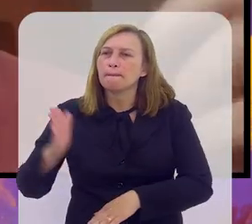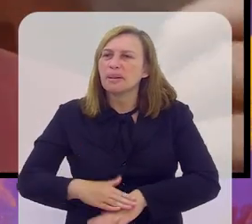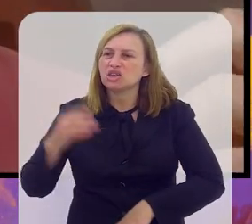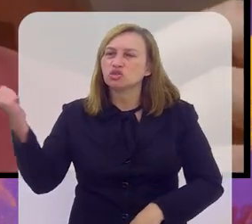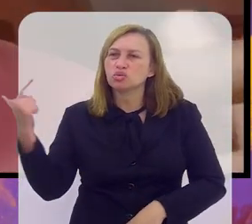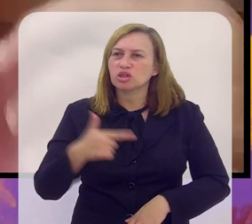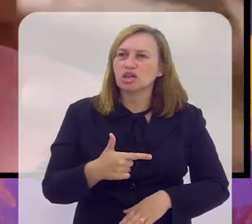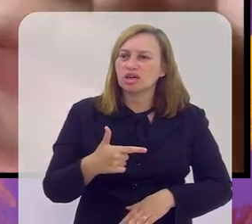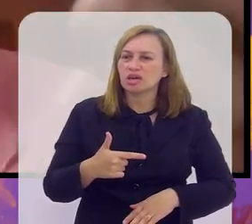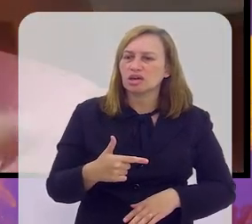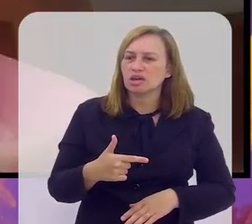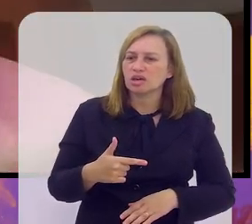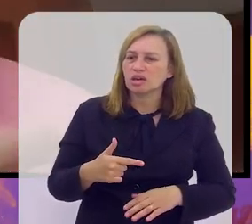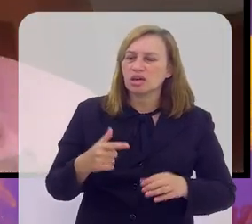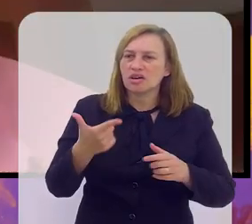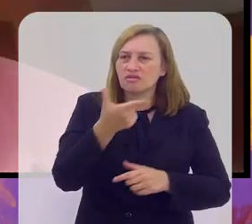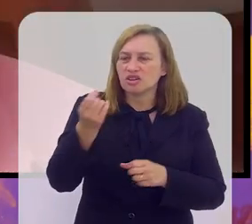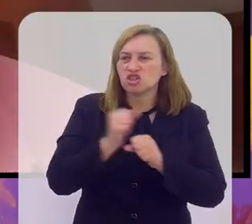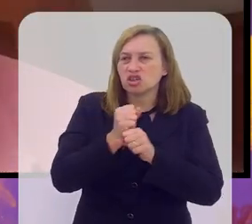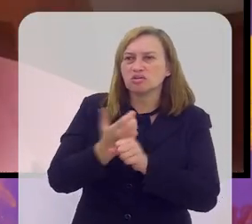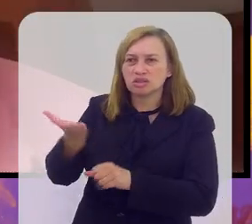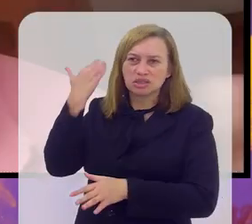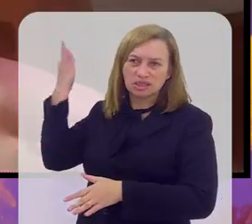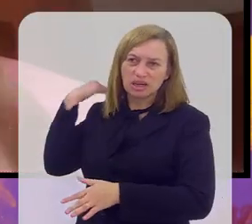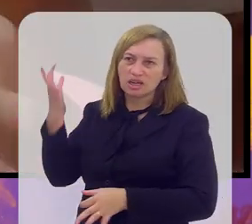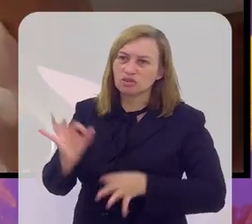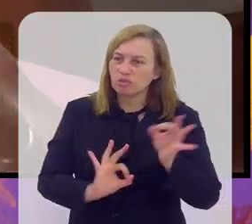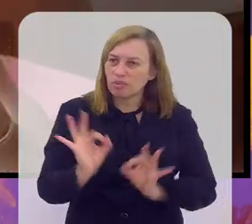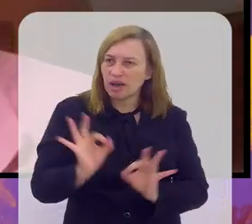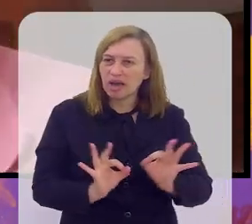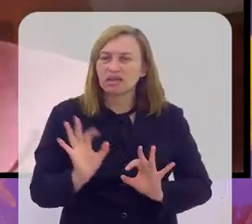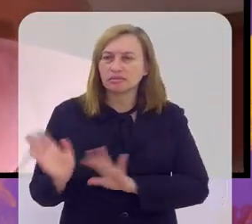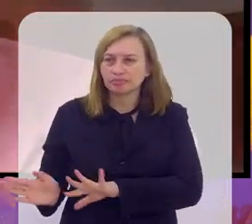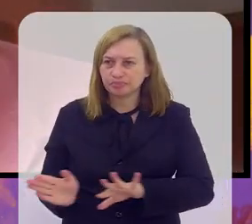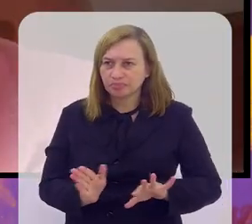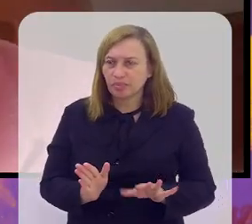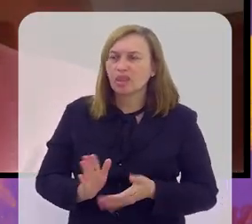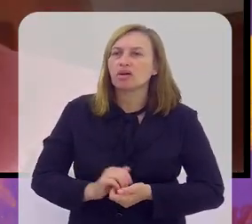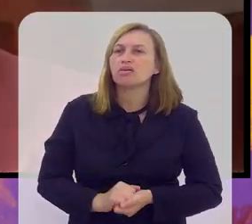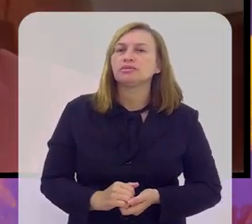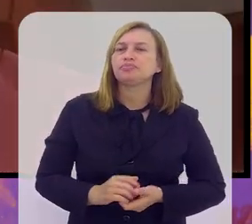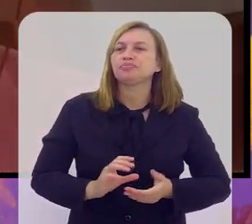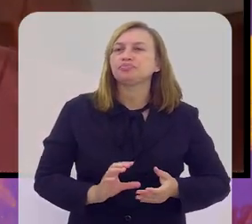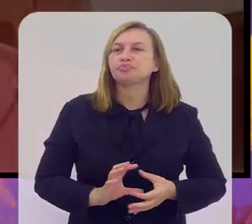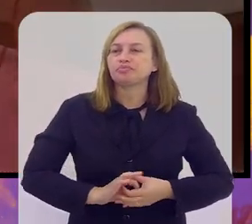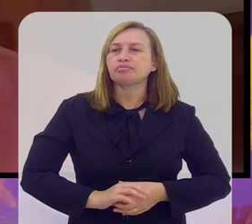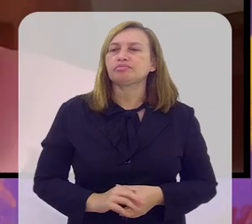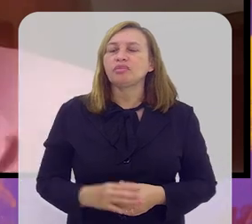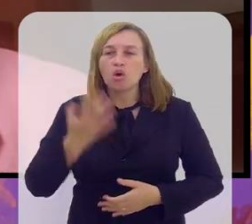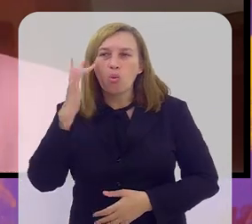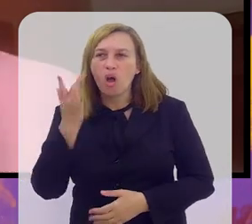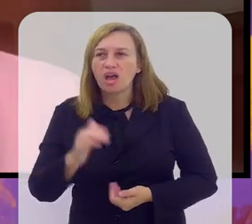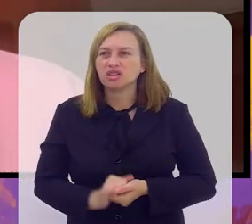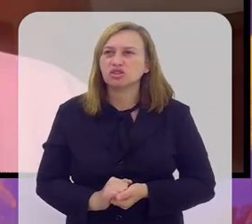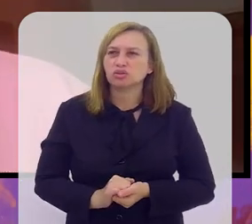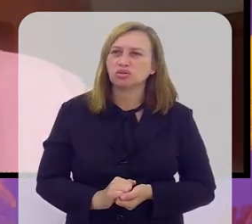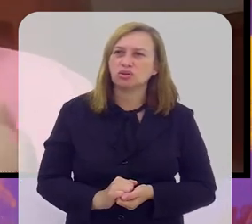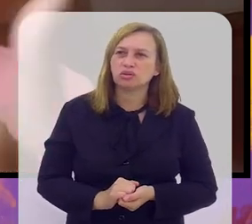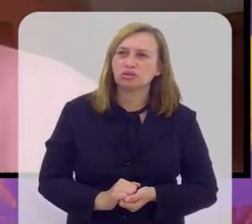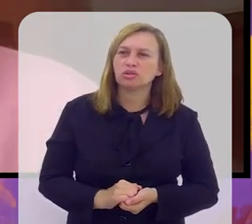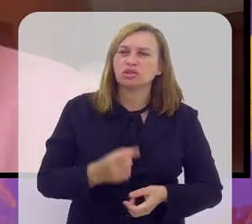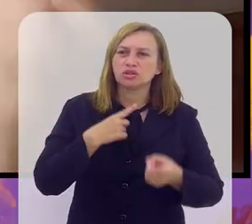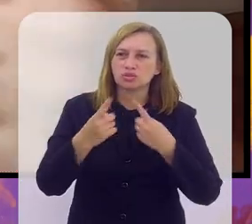muito mais bem estruturada do que 20, 30 anos atrás. Então, eu não fecho questão. O meu ponto é esse. Eu acho que